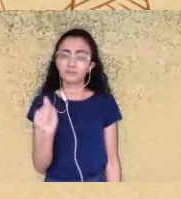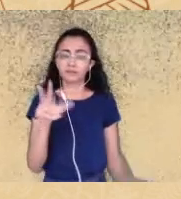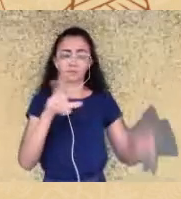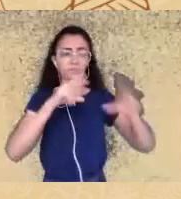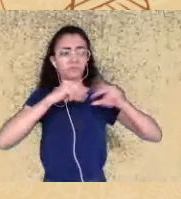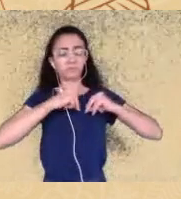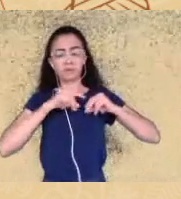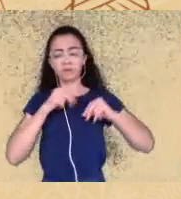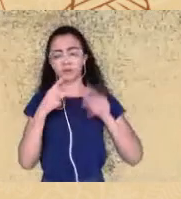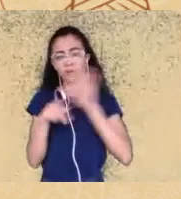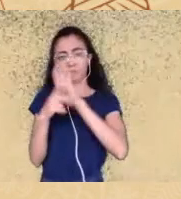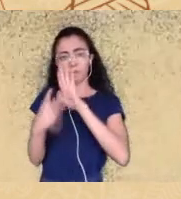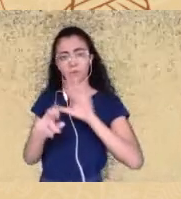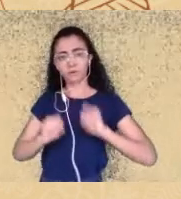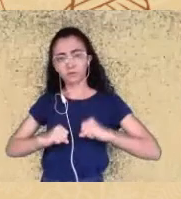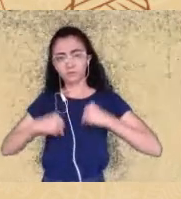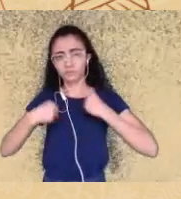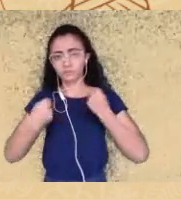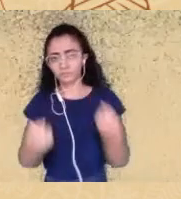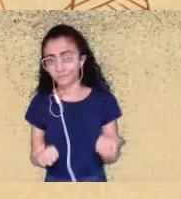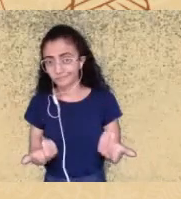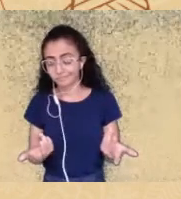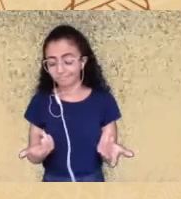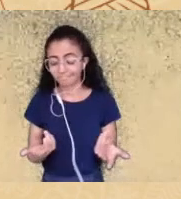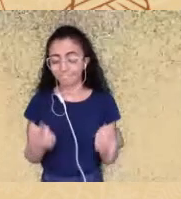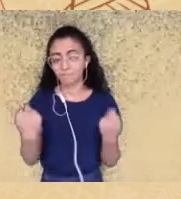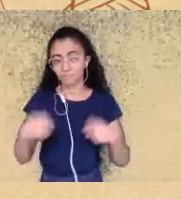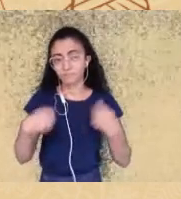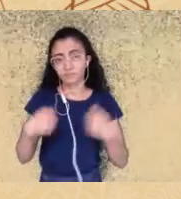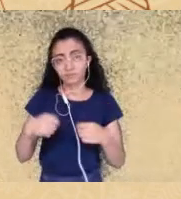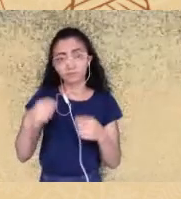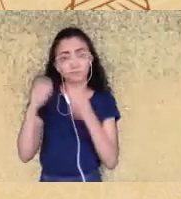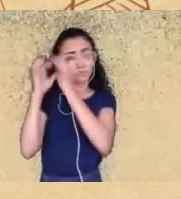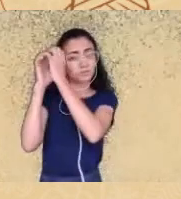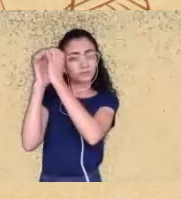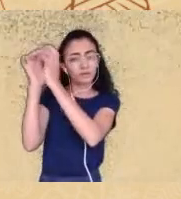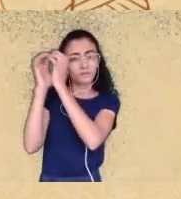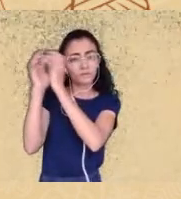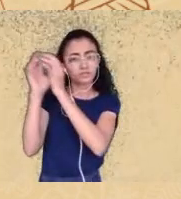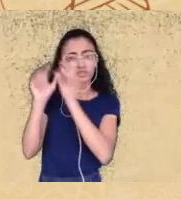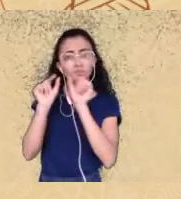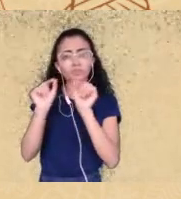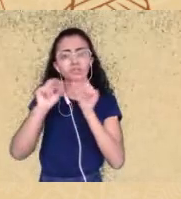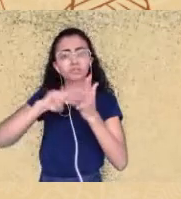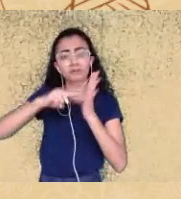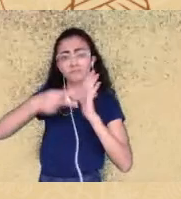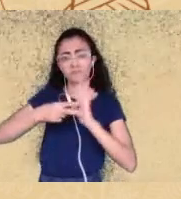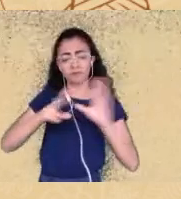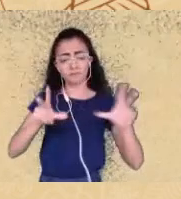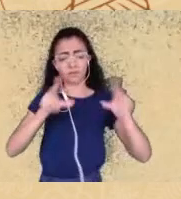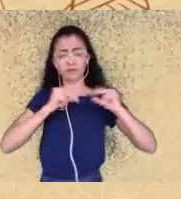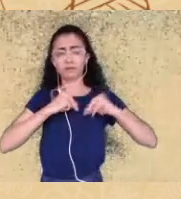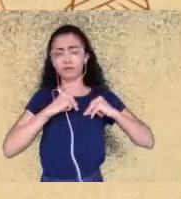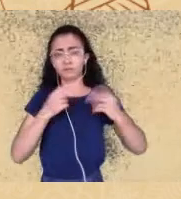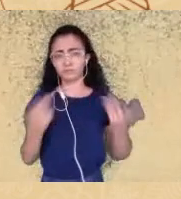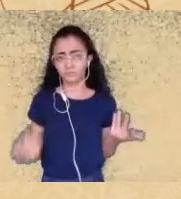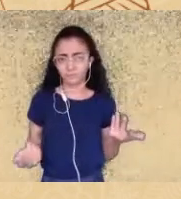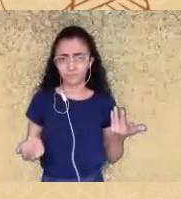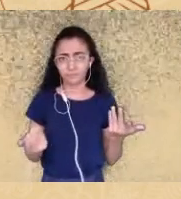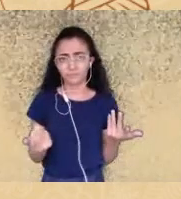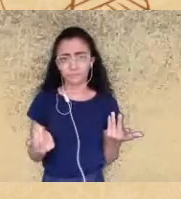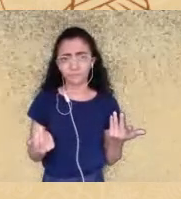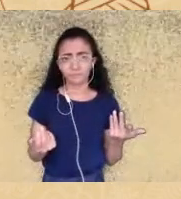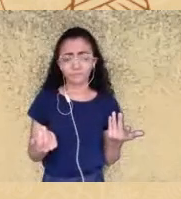esse é outro ponto muito importante para pensar isso do quanto que a ideia de mérito tem sido acionada como uma conciliação